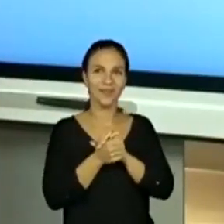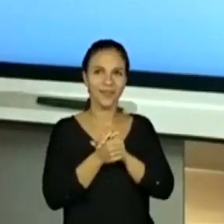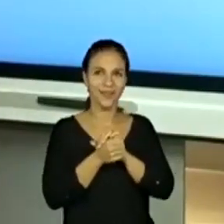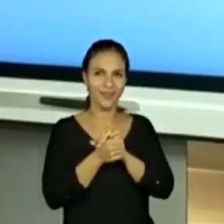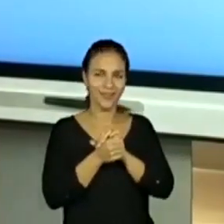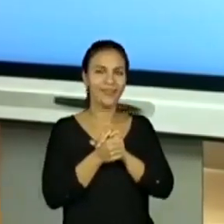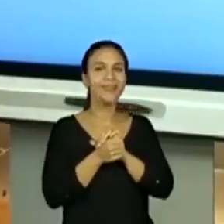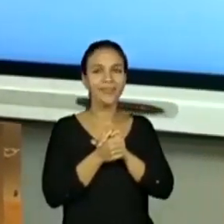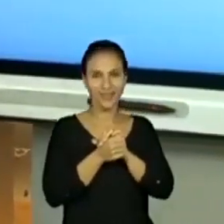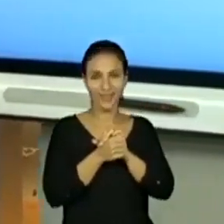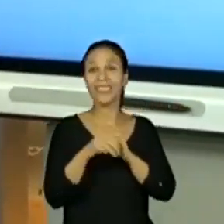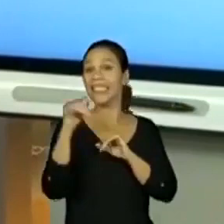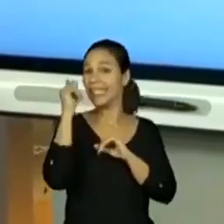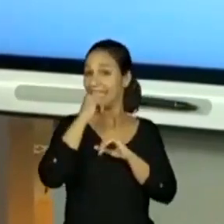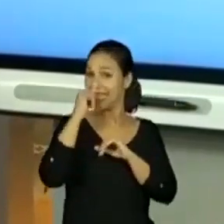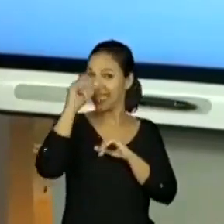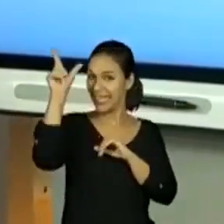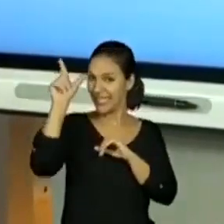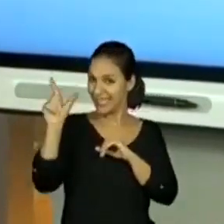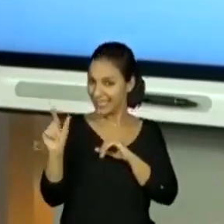família que vem da Itália.